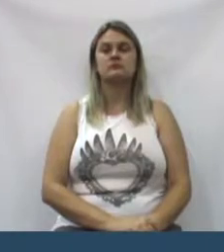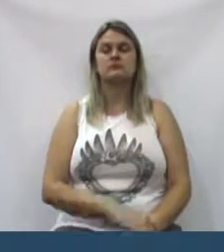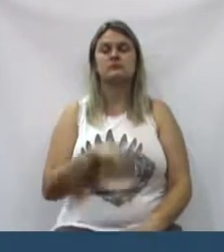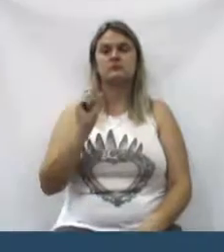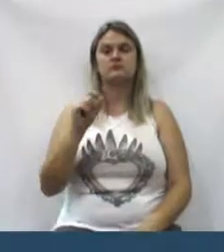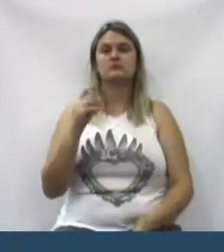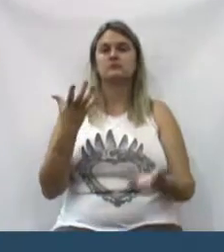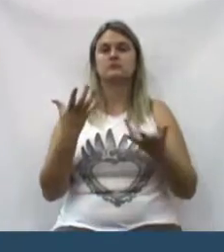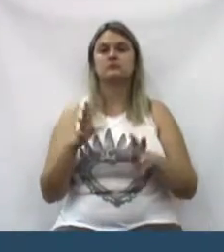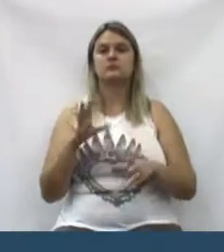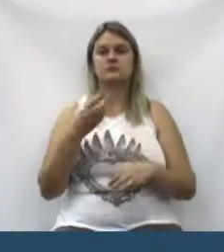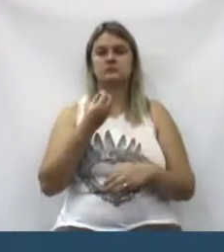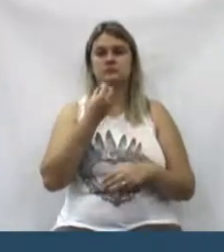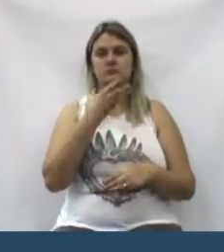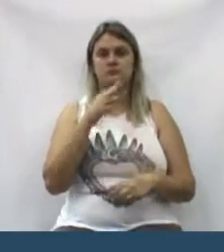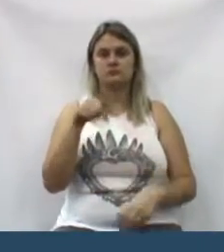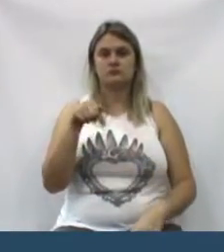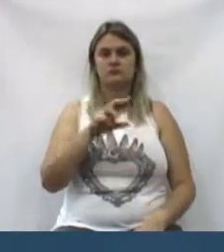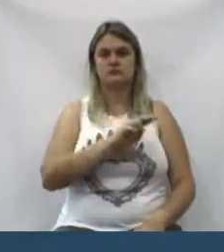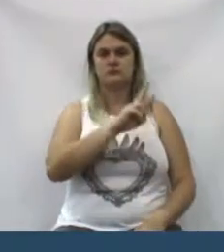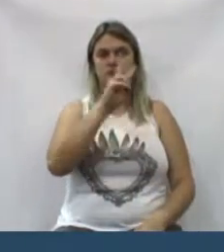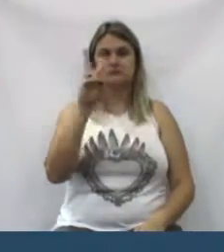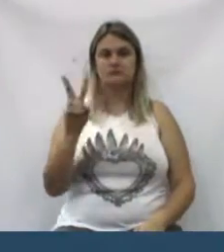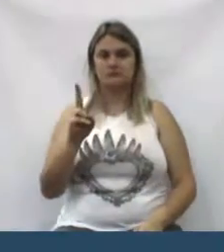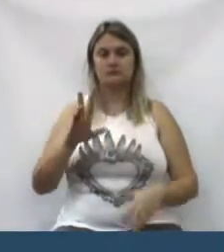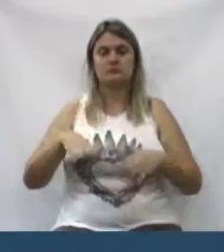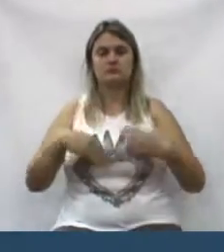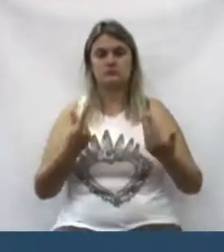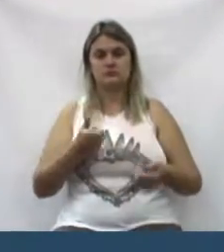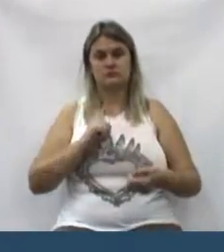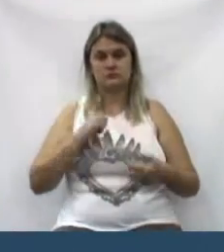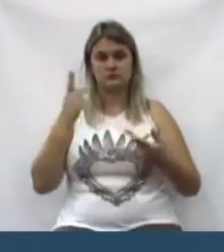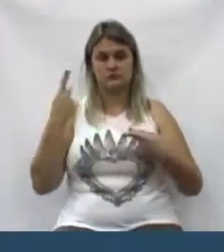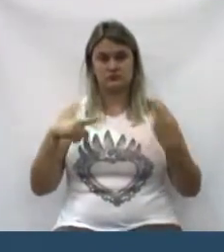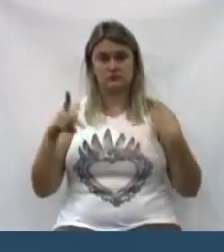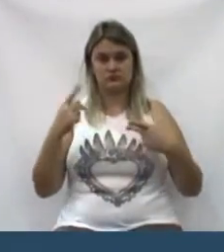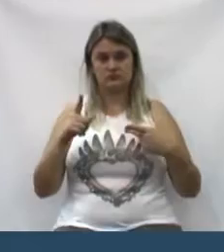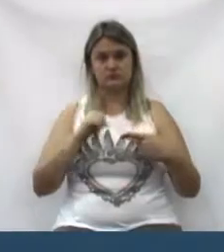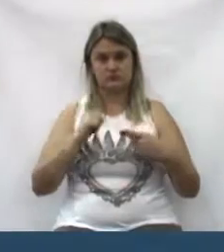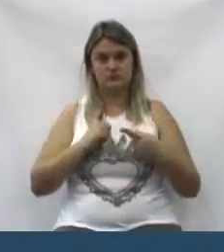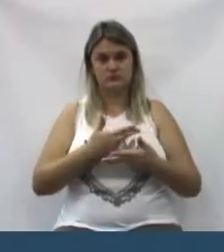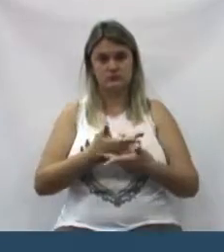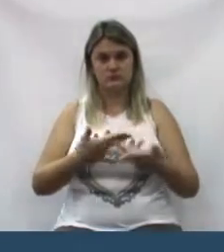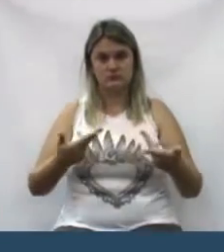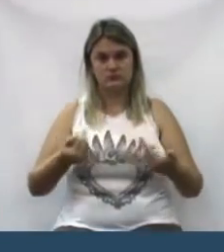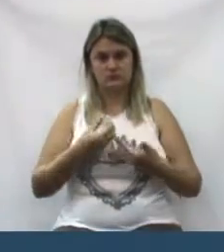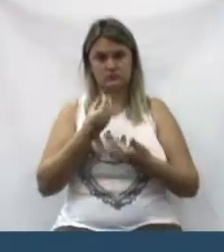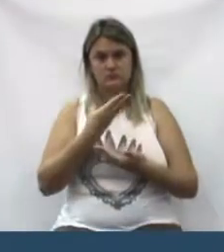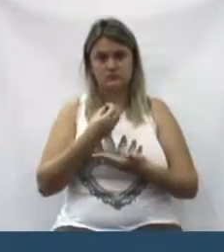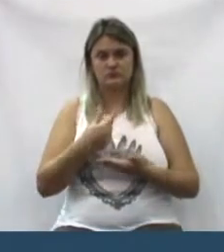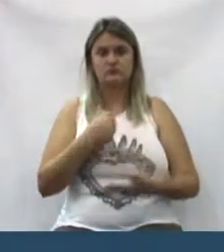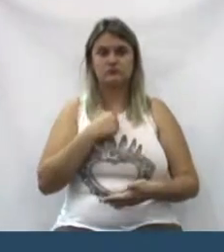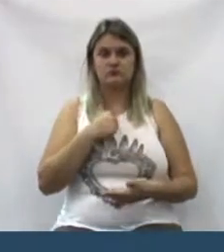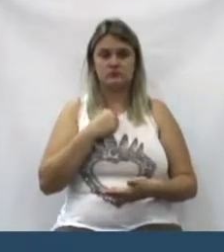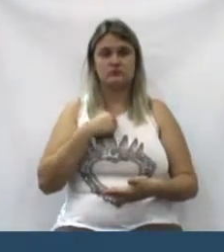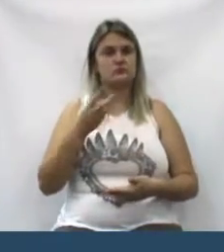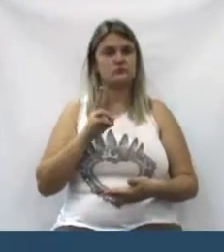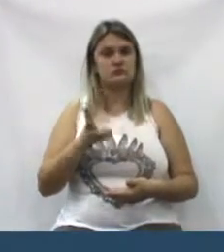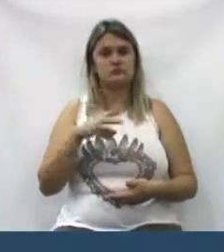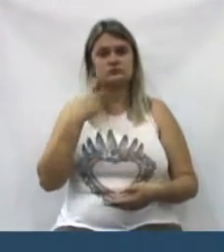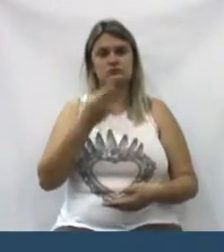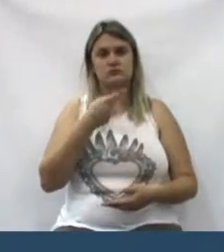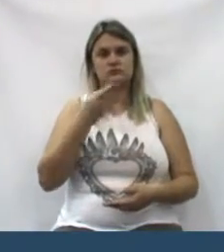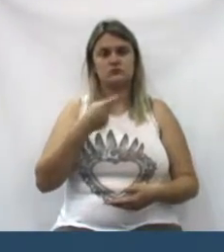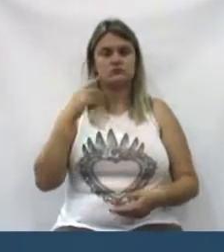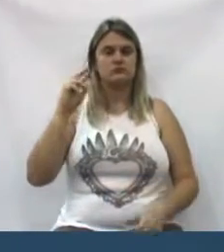os que não querem do União da Vitória então quando eu tiver um político que estiver trazendo nós vamos estar eu pelo menos vou sempre